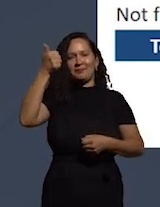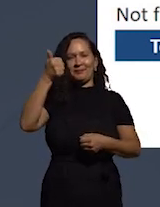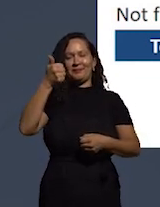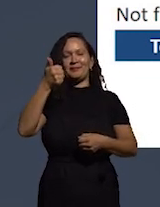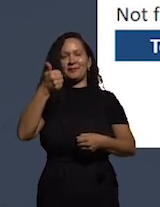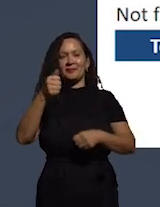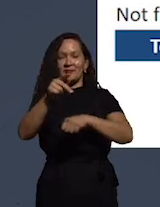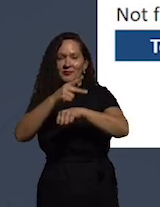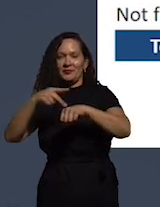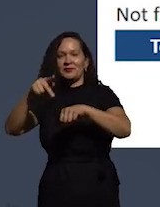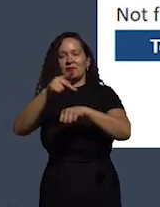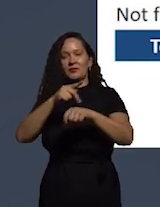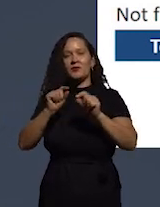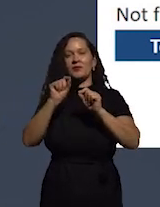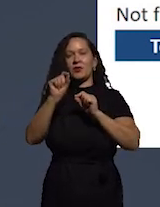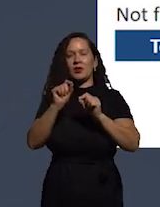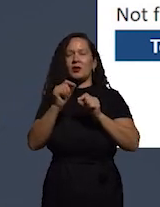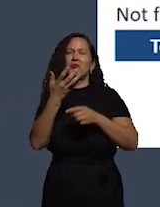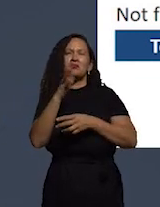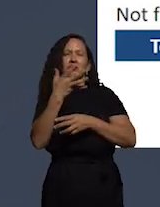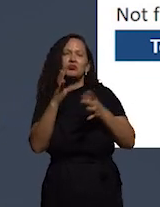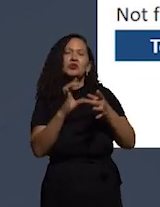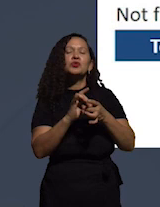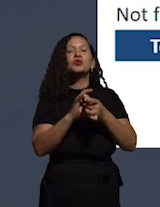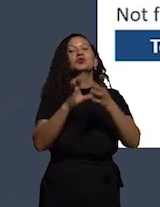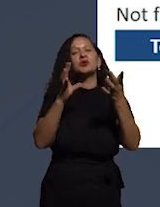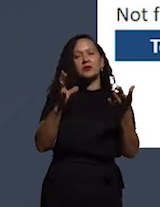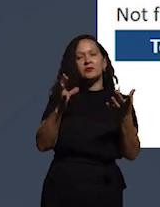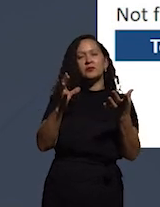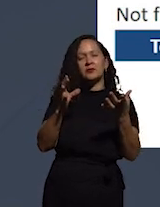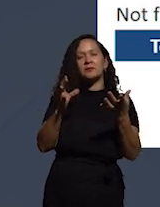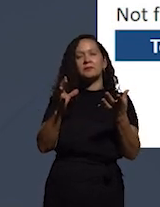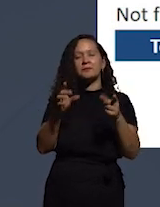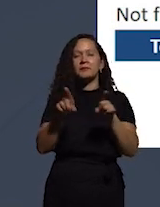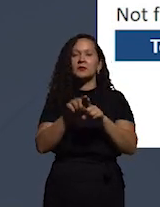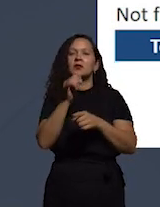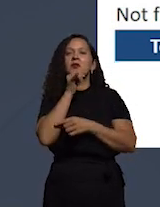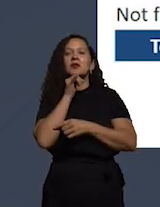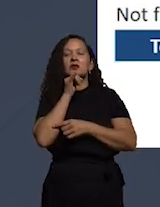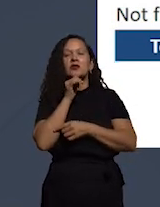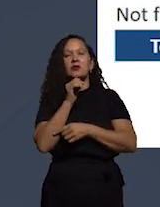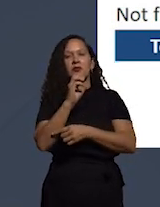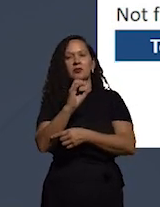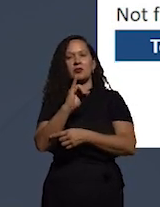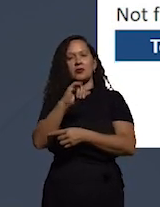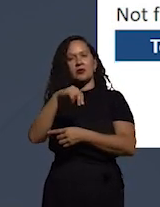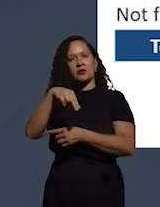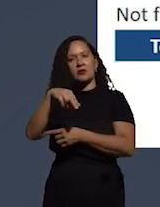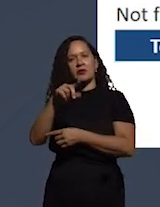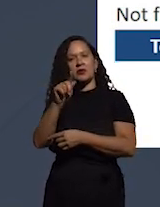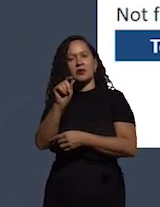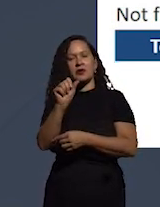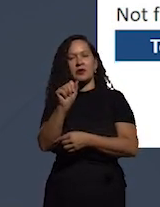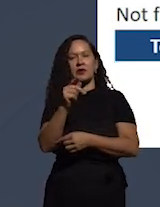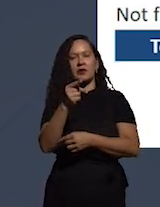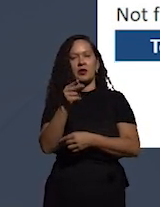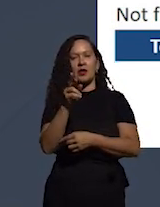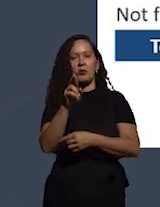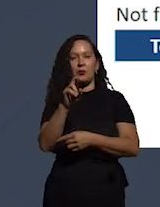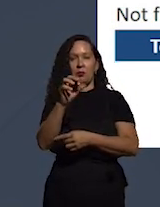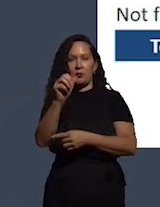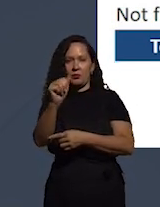países que são parcialmente livres e por exemplo Singapura por exemplo é um bom exemplo de um país como esse